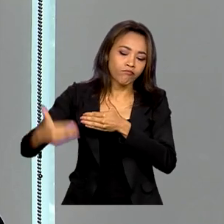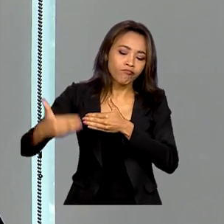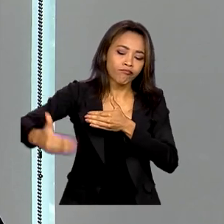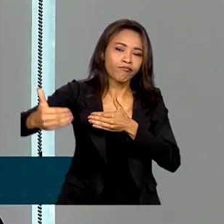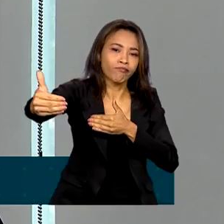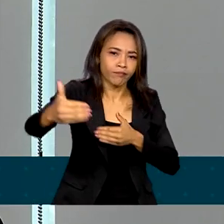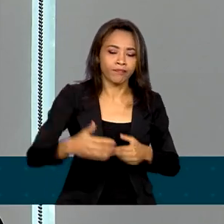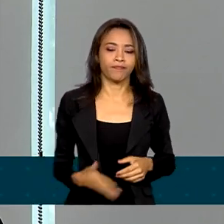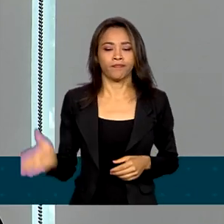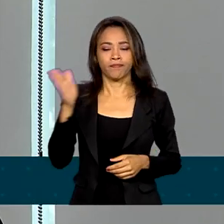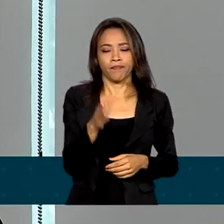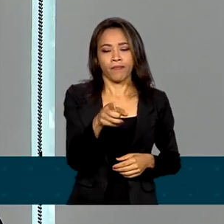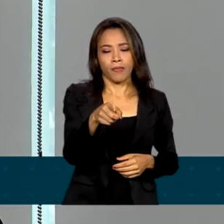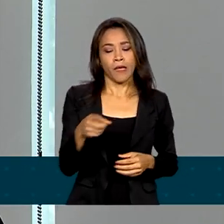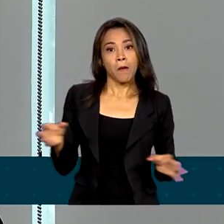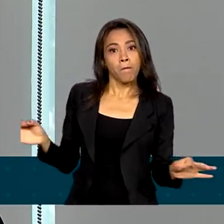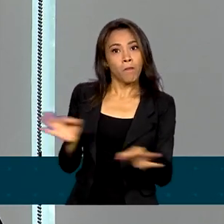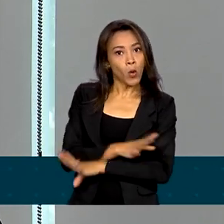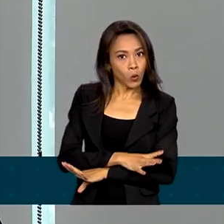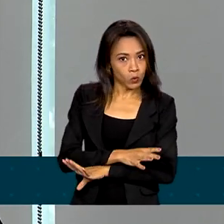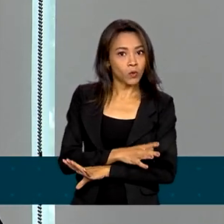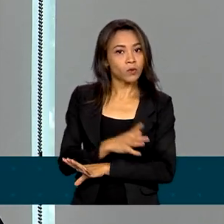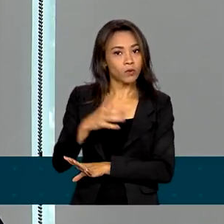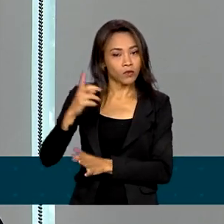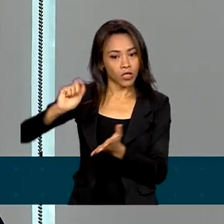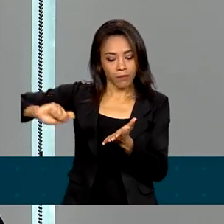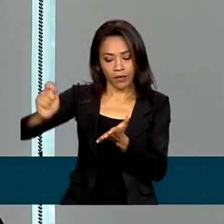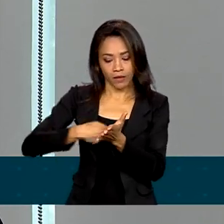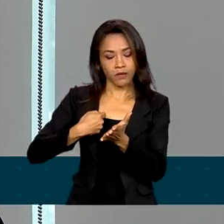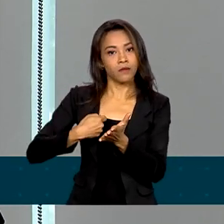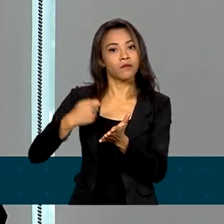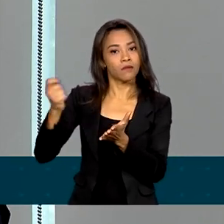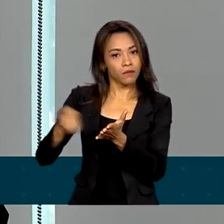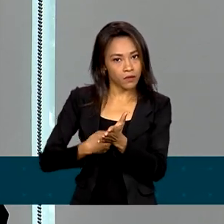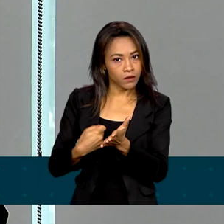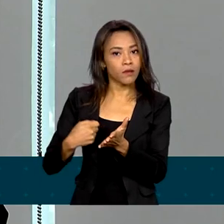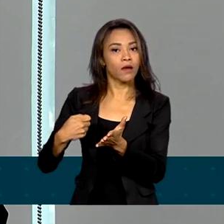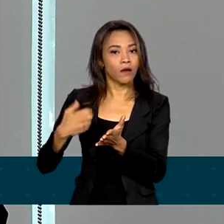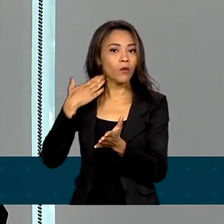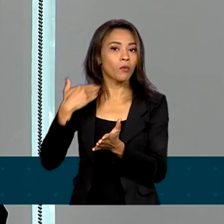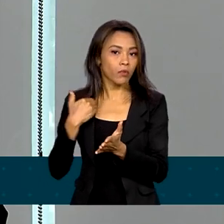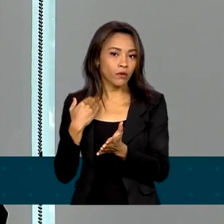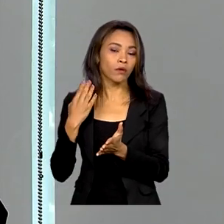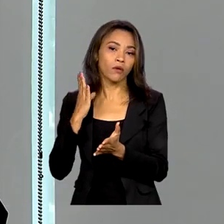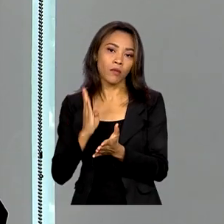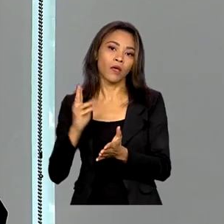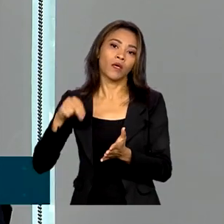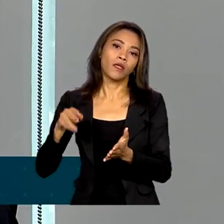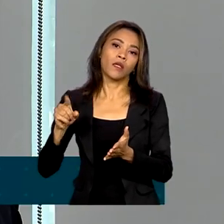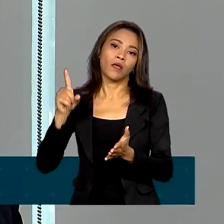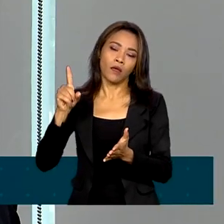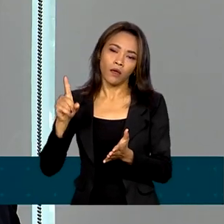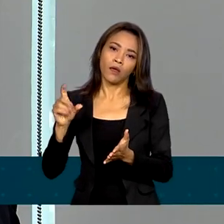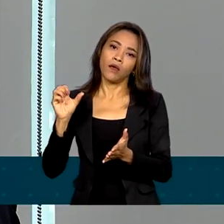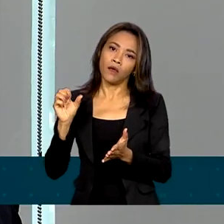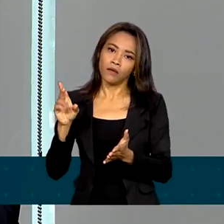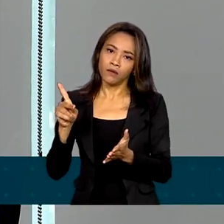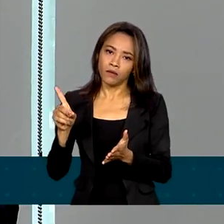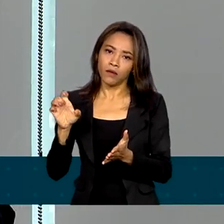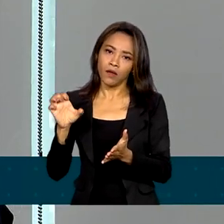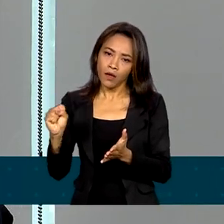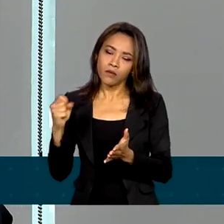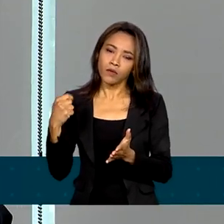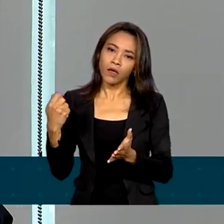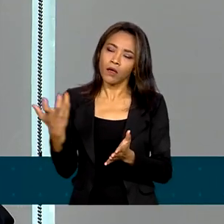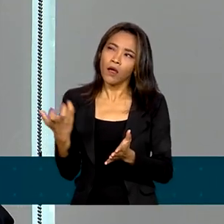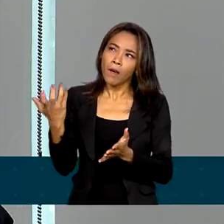que estão prontos para ser assinados. Nós queremos trabalhar numa gama muito ampla de projetos de parceria com o Banco de Desenvolvimento